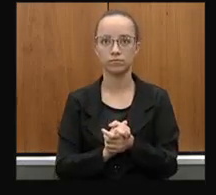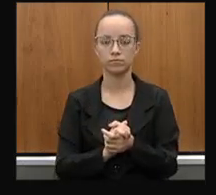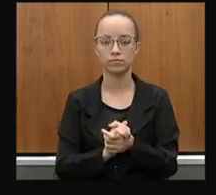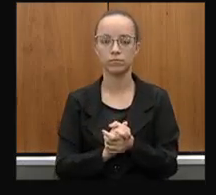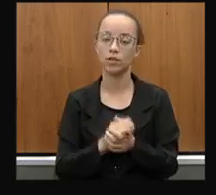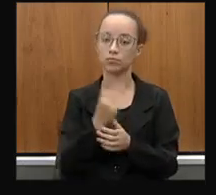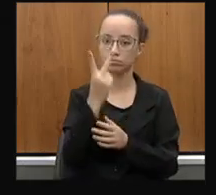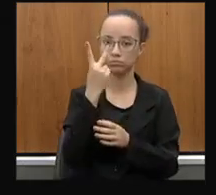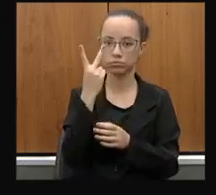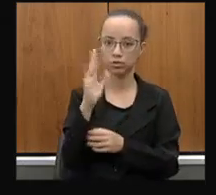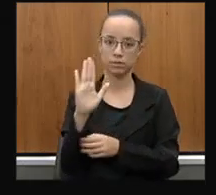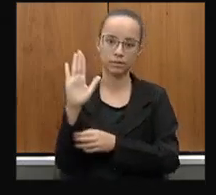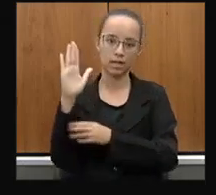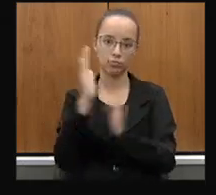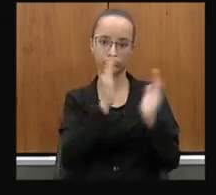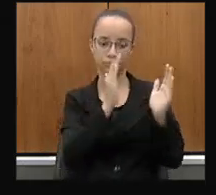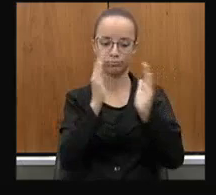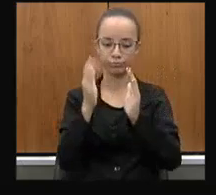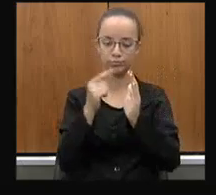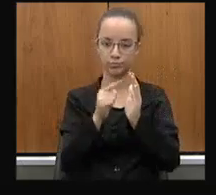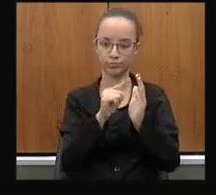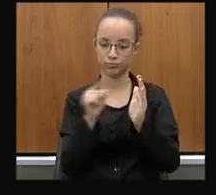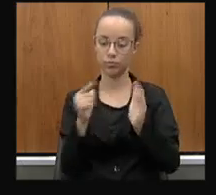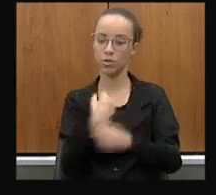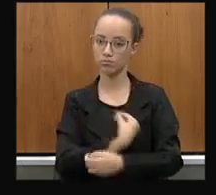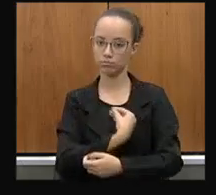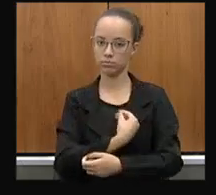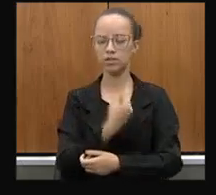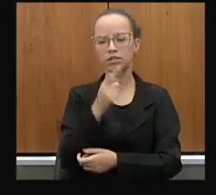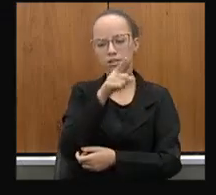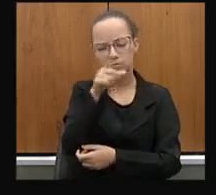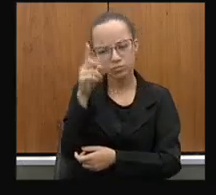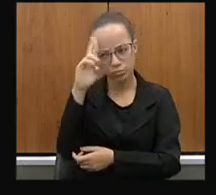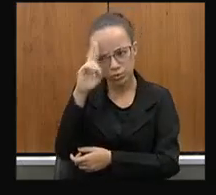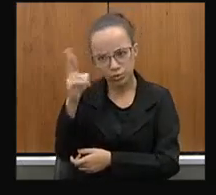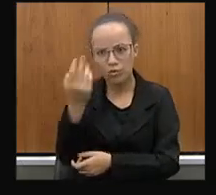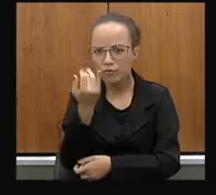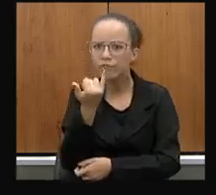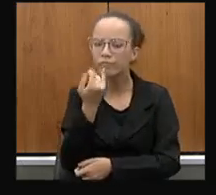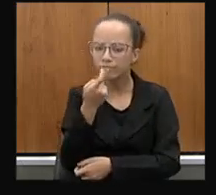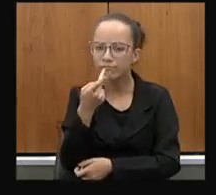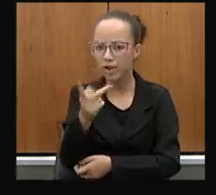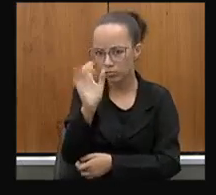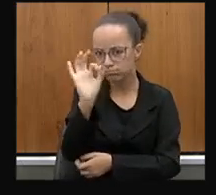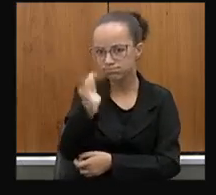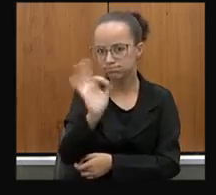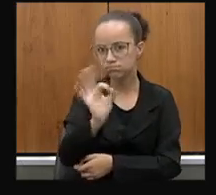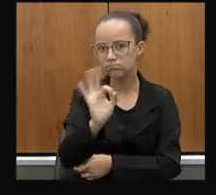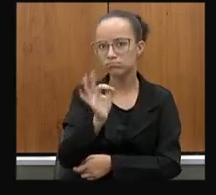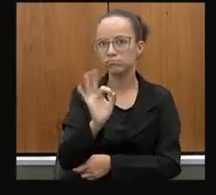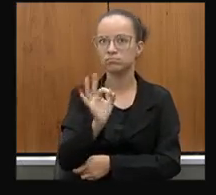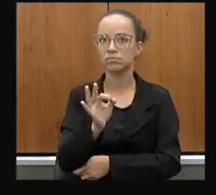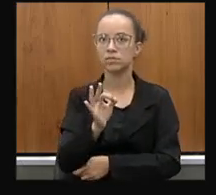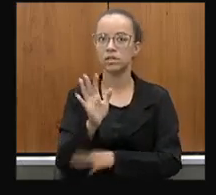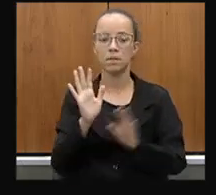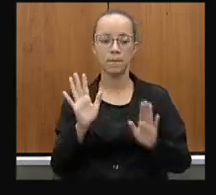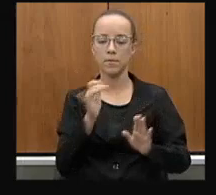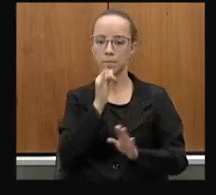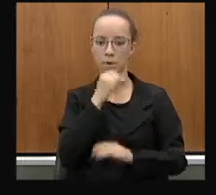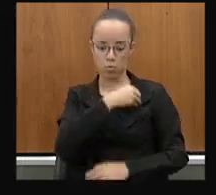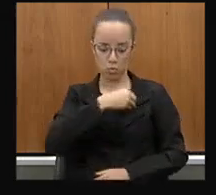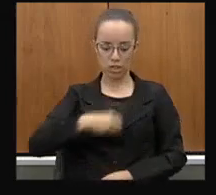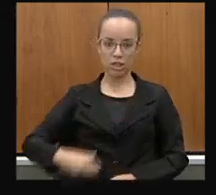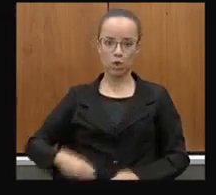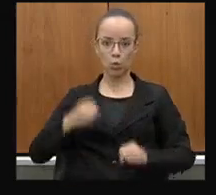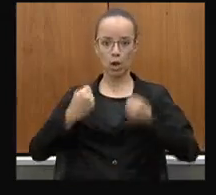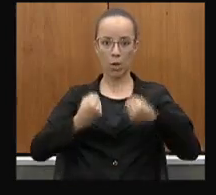há dois mandatos, e há dois mandatos, como a vossa excelência falou, eu passo nessas estradas. Se eu uso esse cinto de segurança, mesmo com o carro